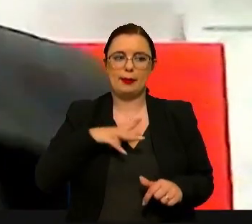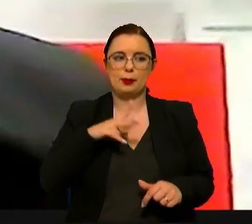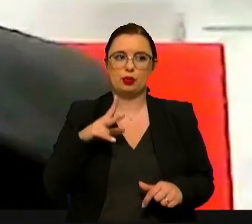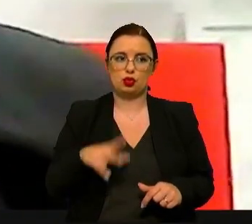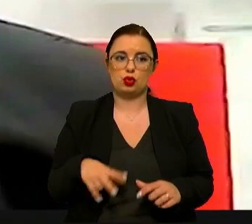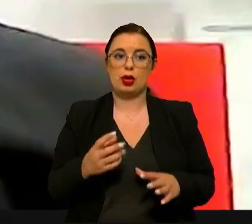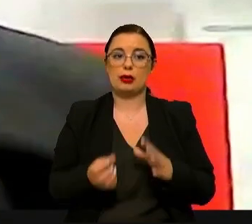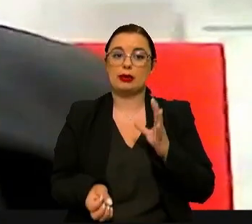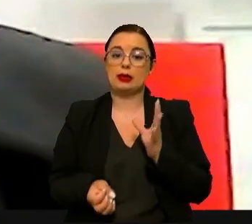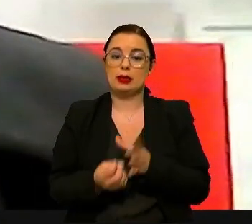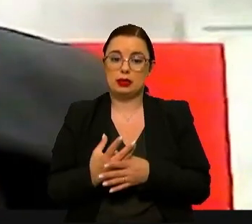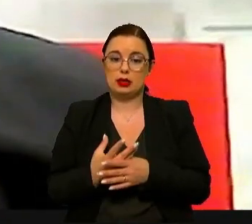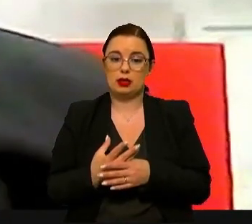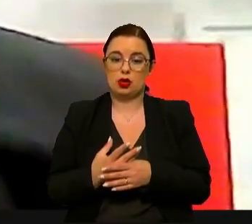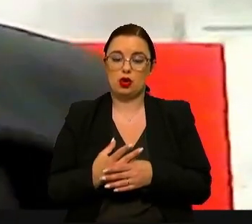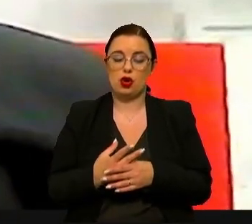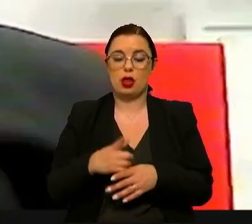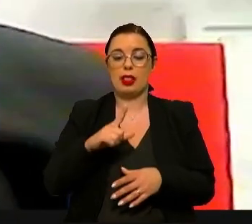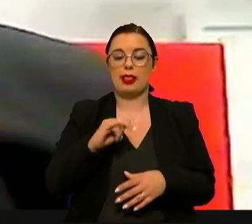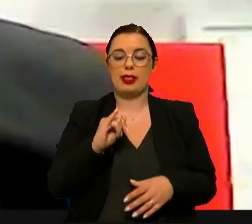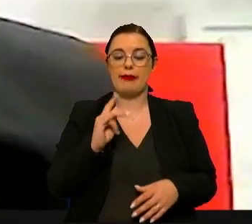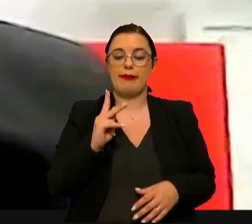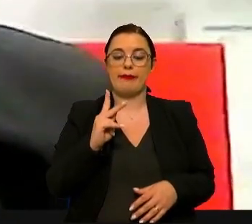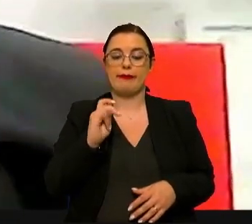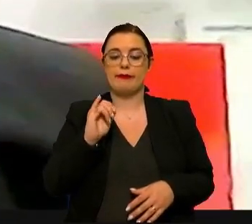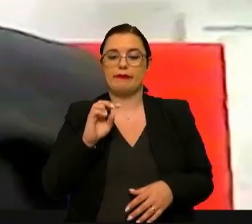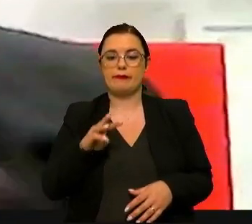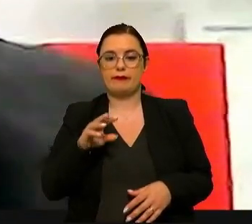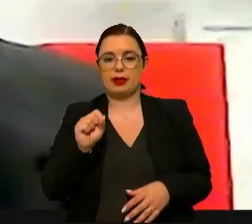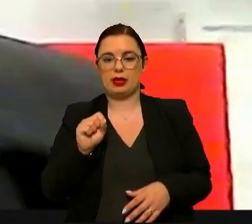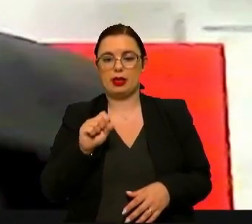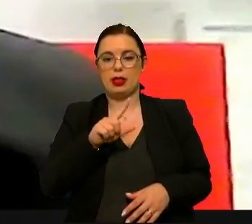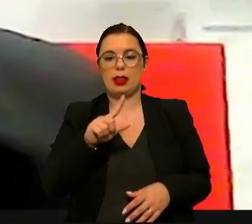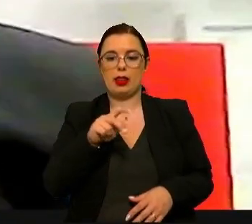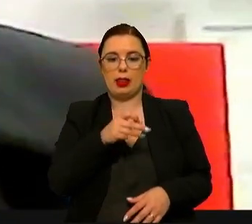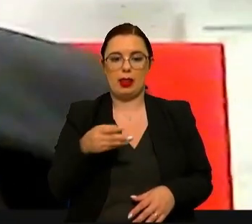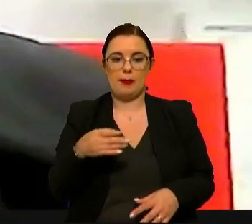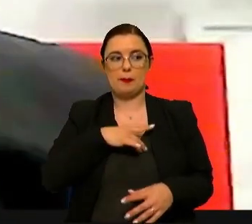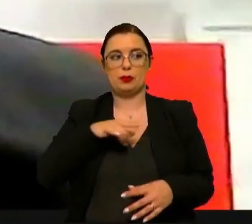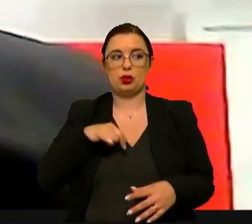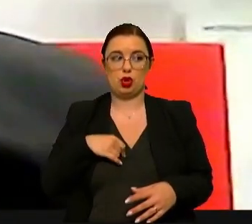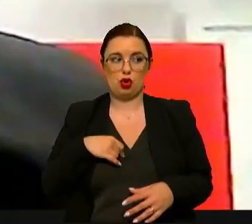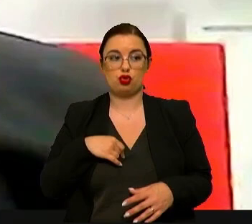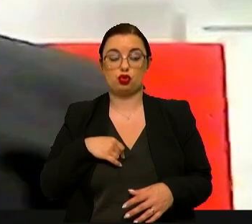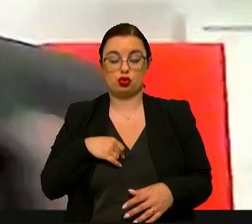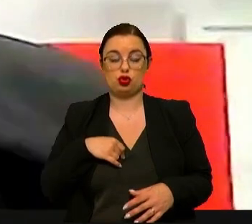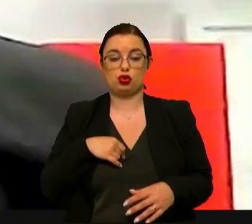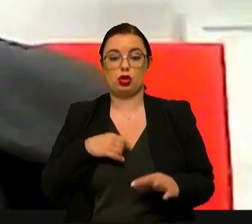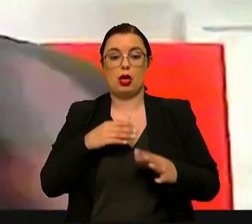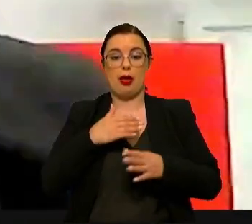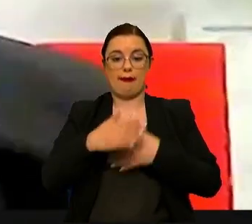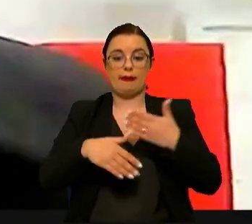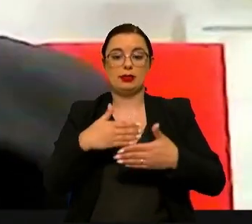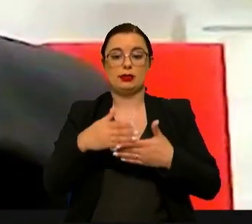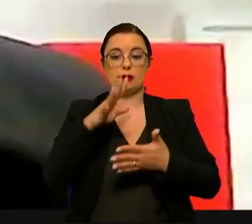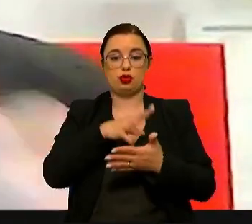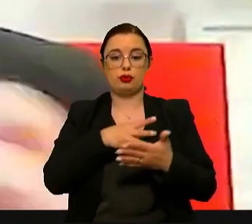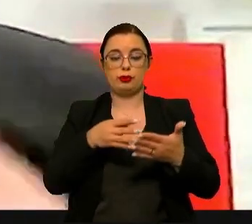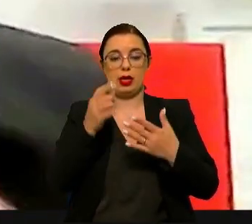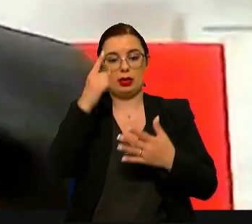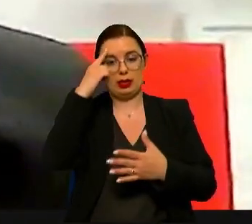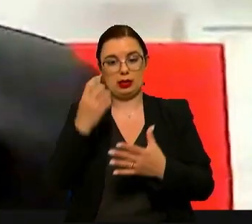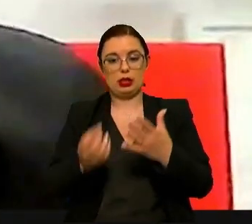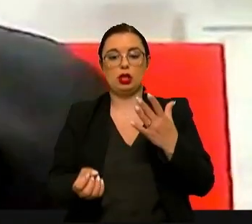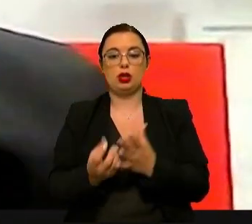criou um Living Lab. Estamos há mais de uma década, foi quando avançámos com o nosso plano de inovação,